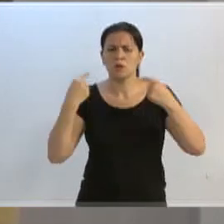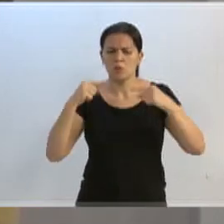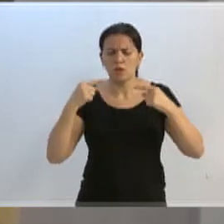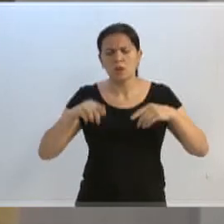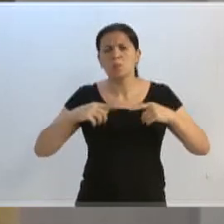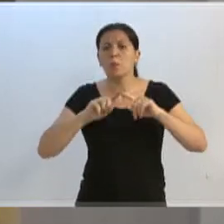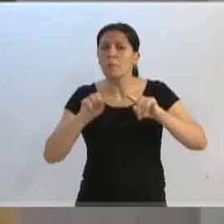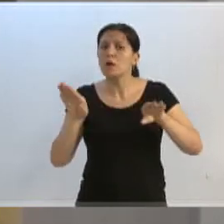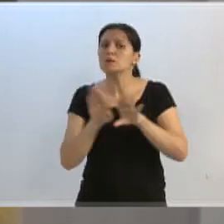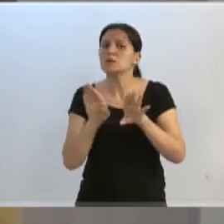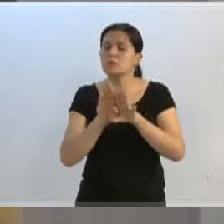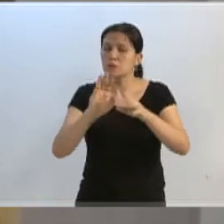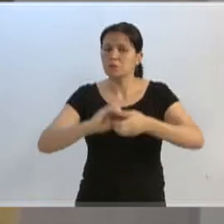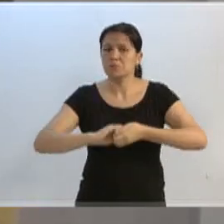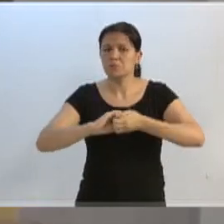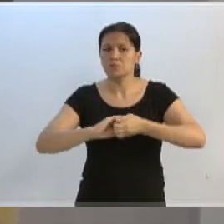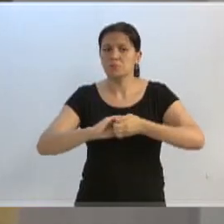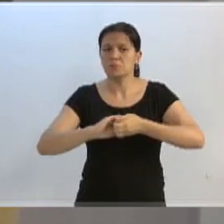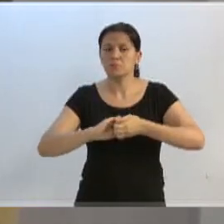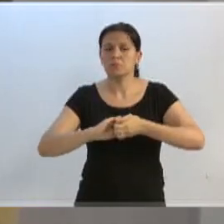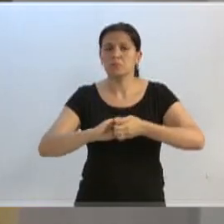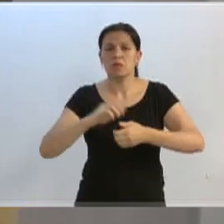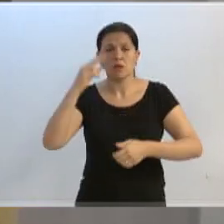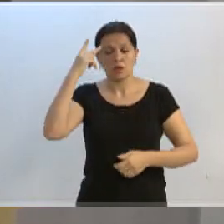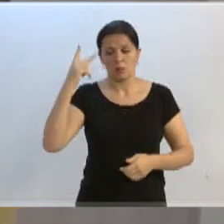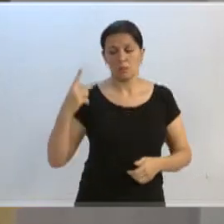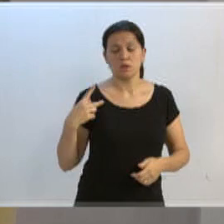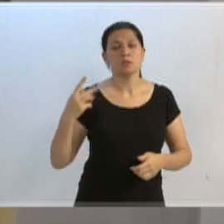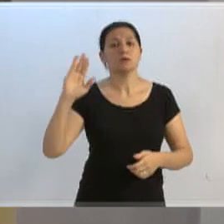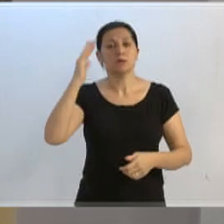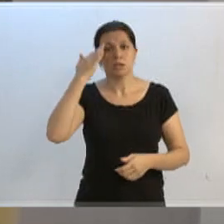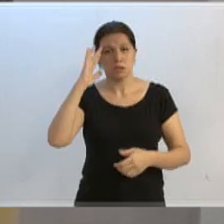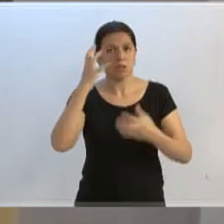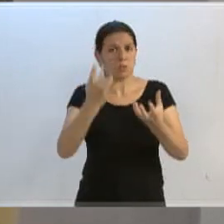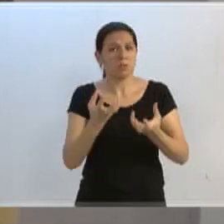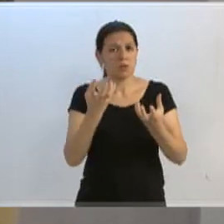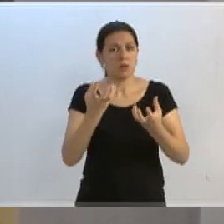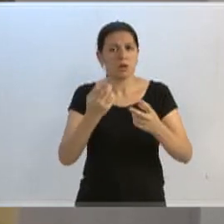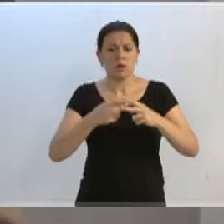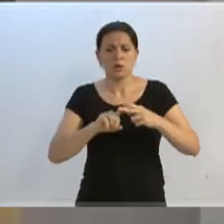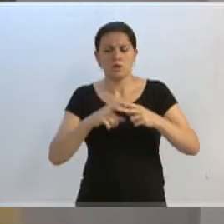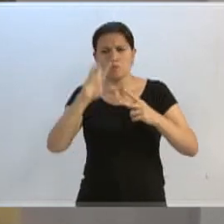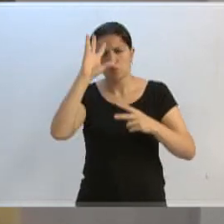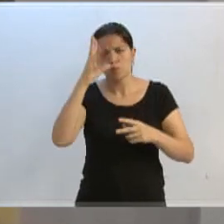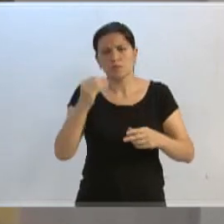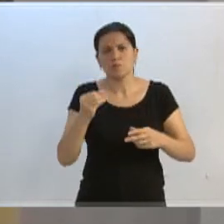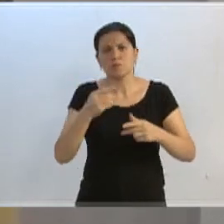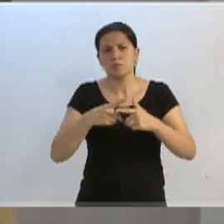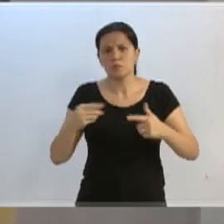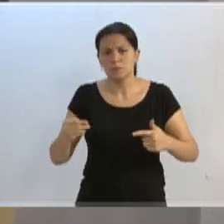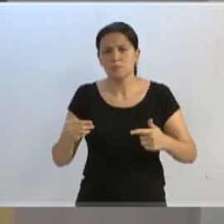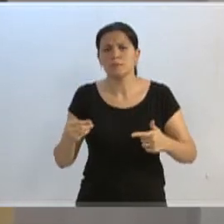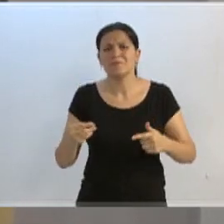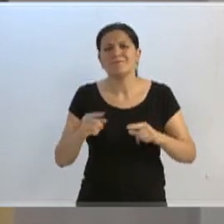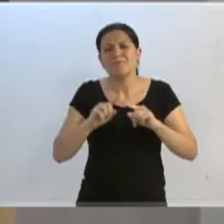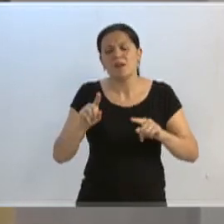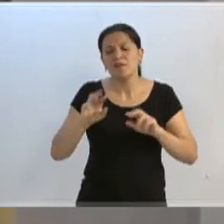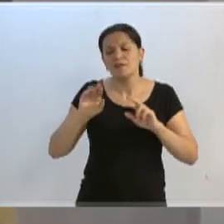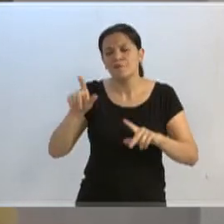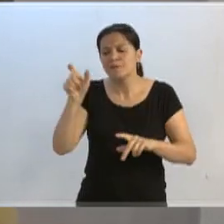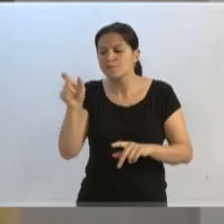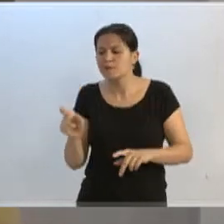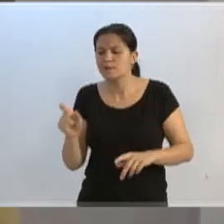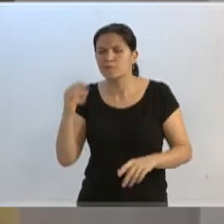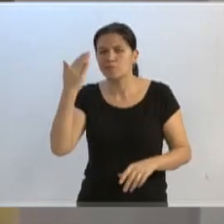parabéns. Ela, pelo menos, entendeu e está querendo resolver as coisas junto com a sua equipe. Diferente de um senhor que lá estava, que infelizmente não